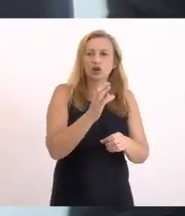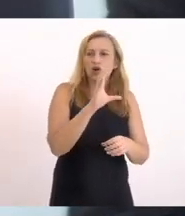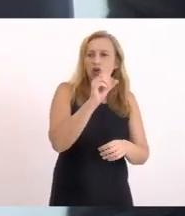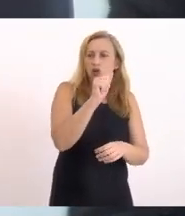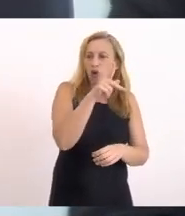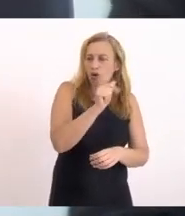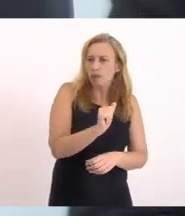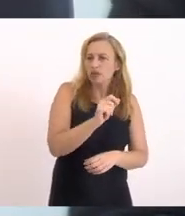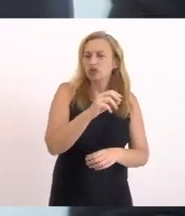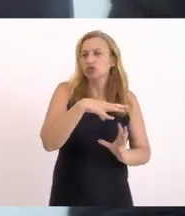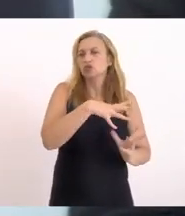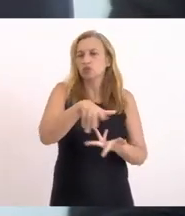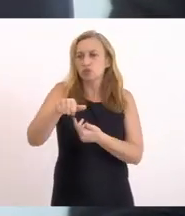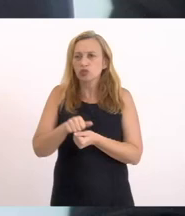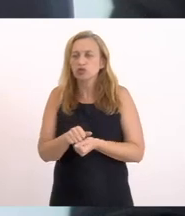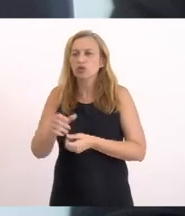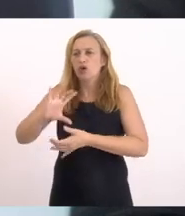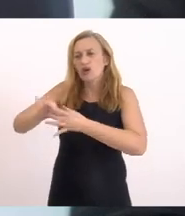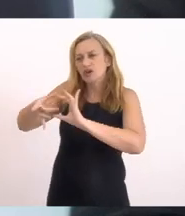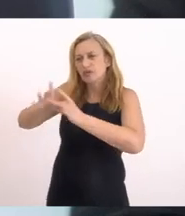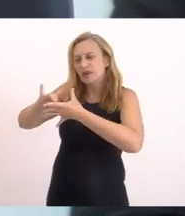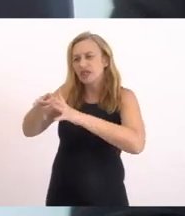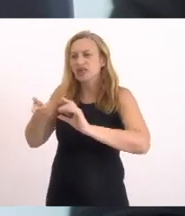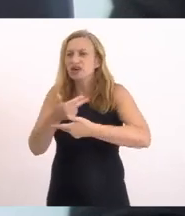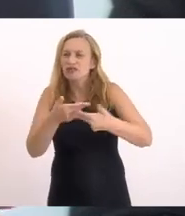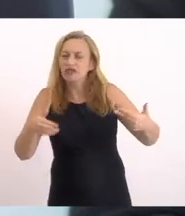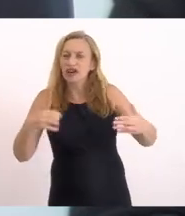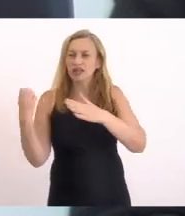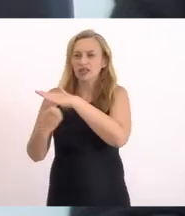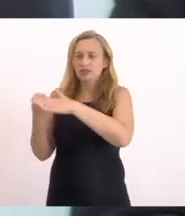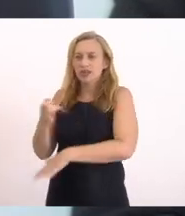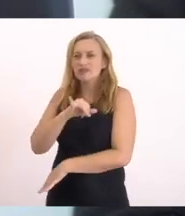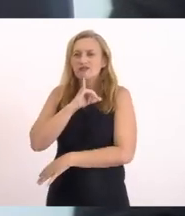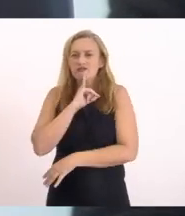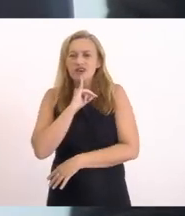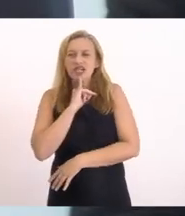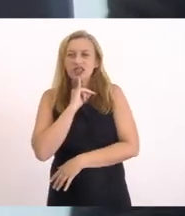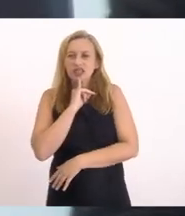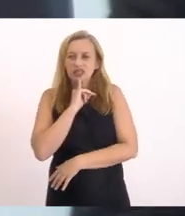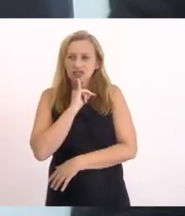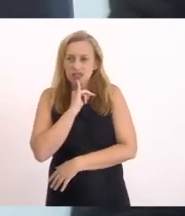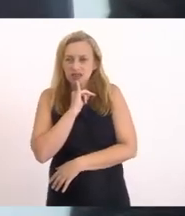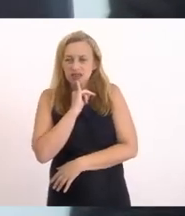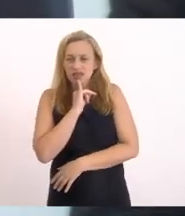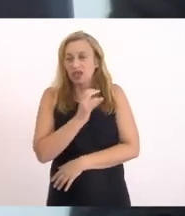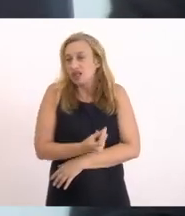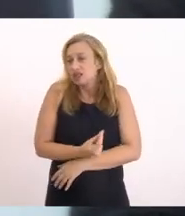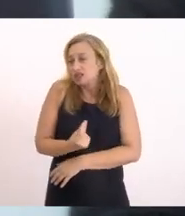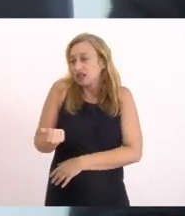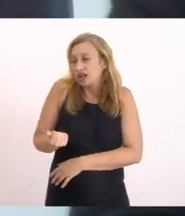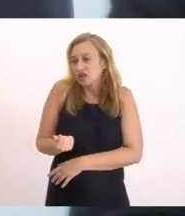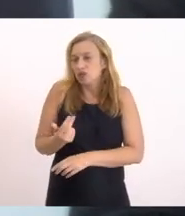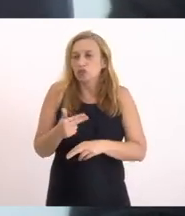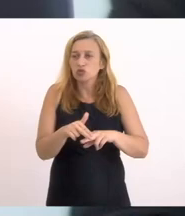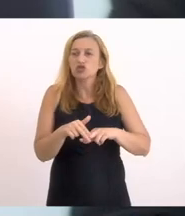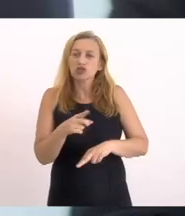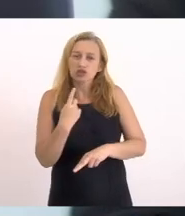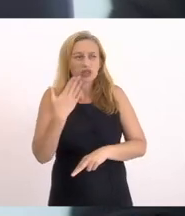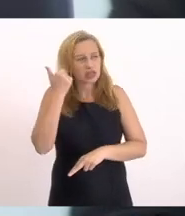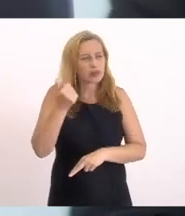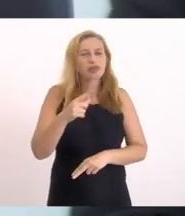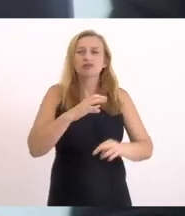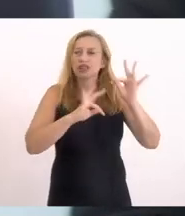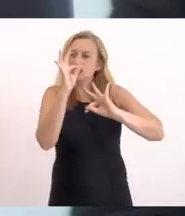Vindo de Olimpíada Com essas grandes empresas Que infelizmente A maioria acabou Por conta do que a gente sabe Que tem